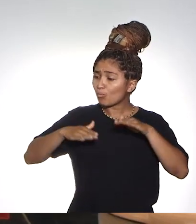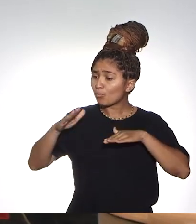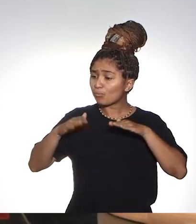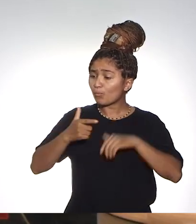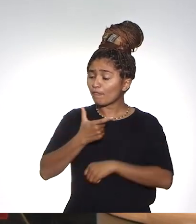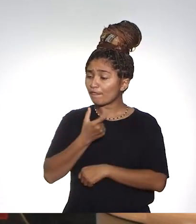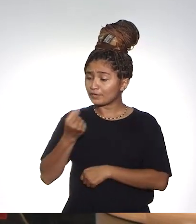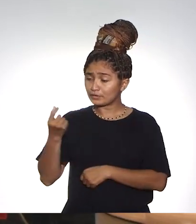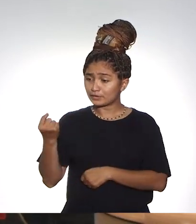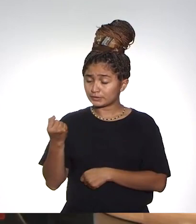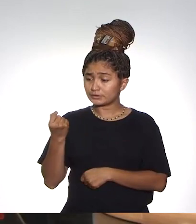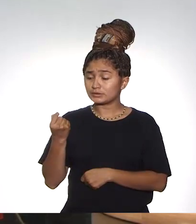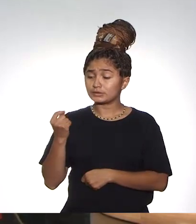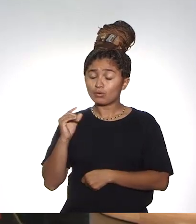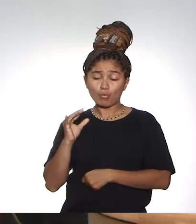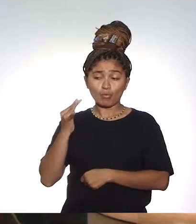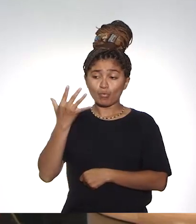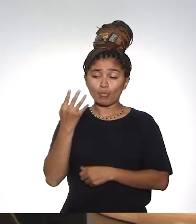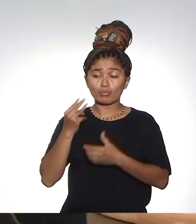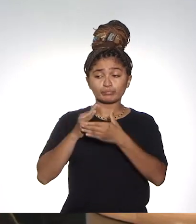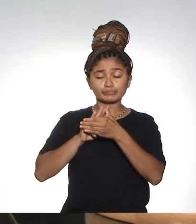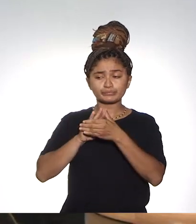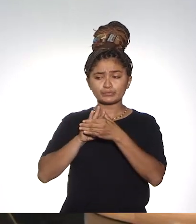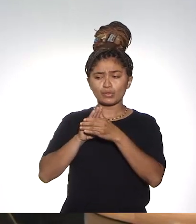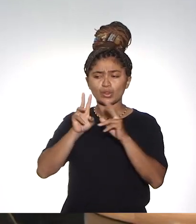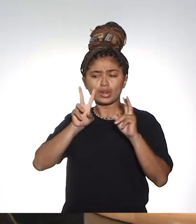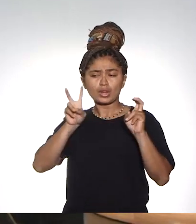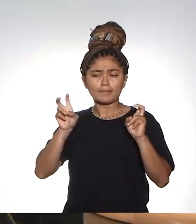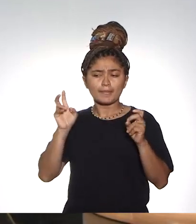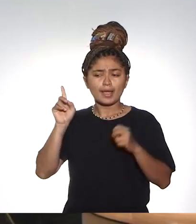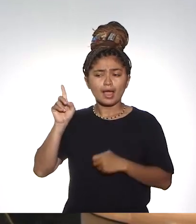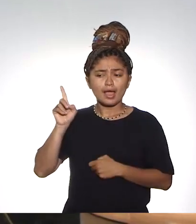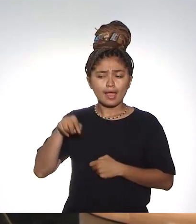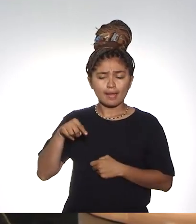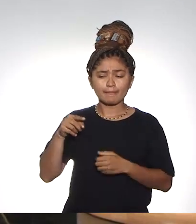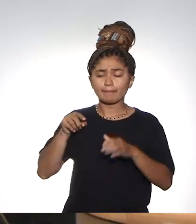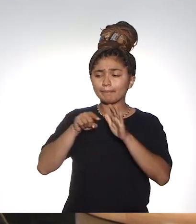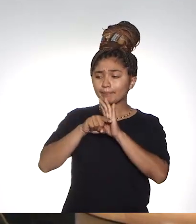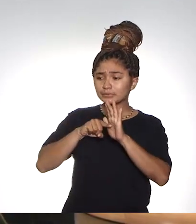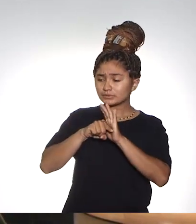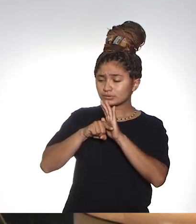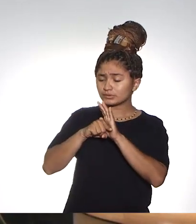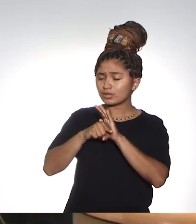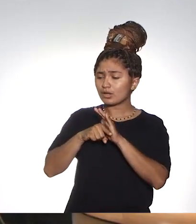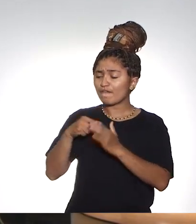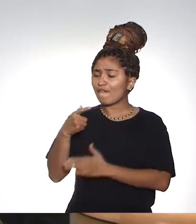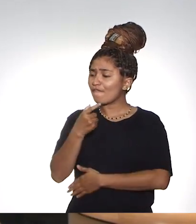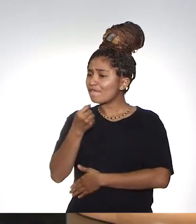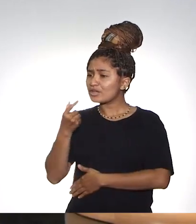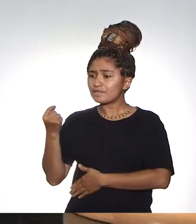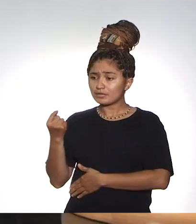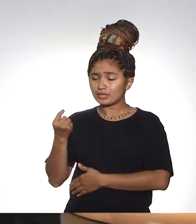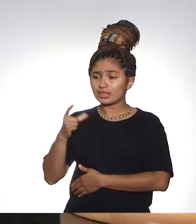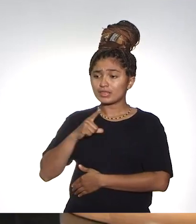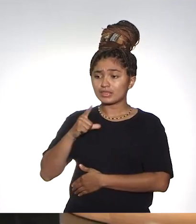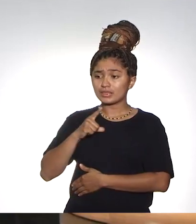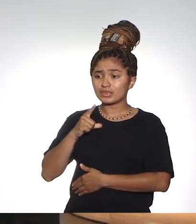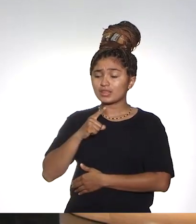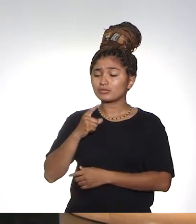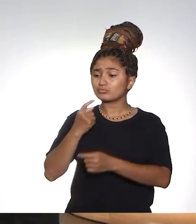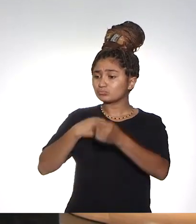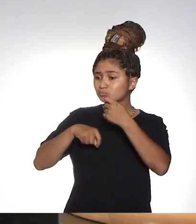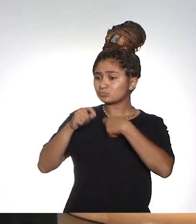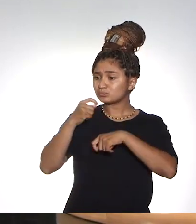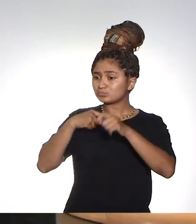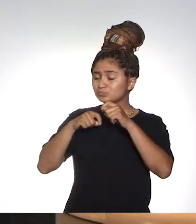seguindo com o nosso balanço de 2020, sobre as ações da UFRR, o assunto agora é pesquisa. Este ano, por exemplo, houve